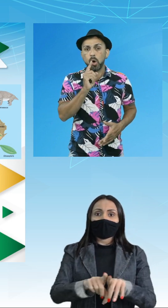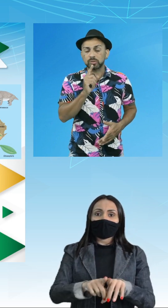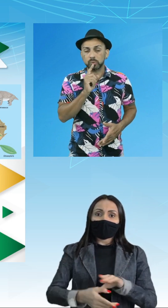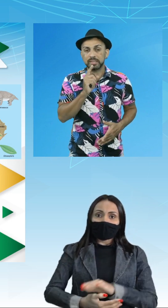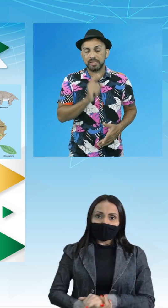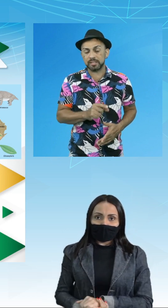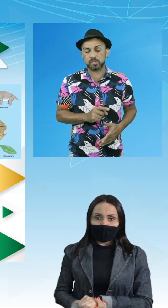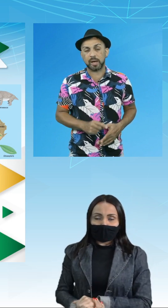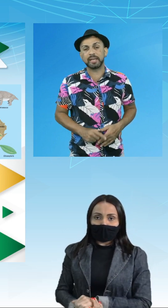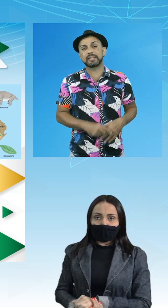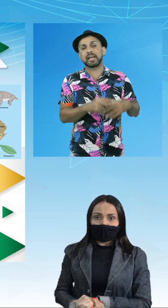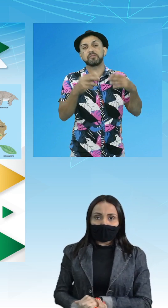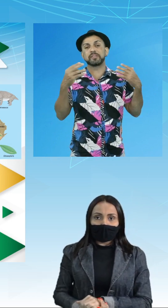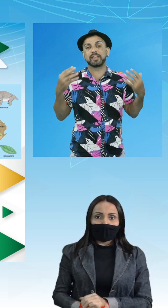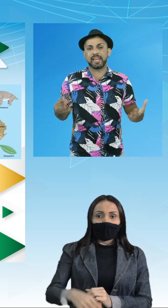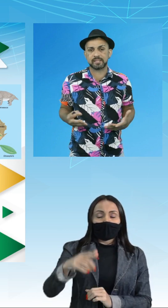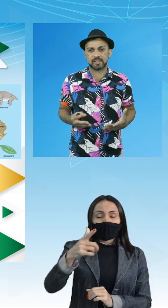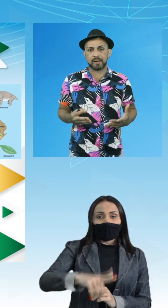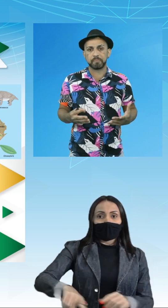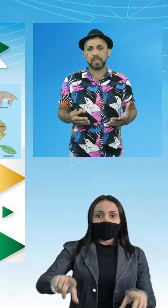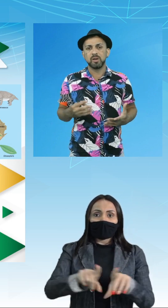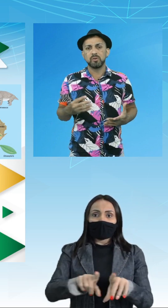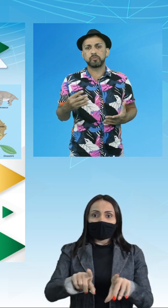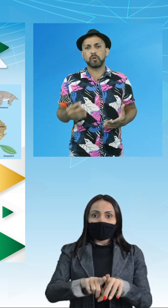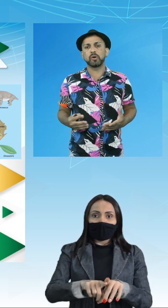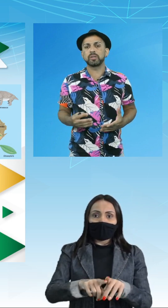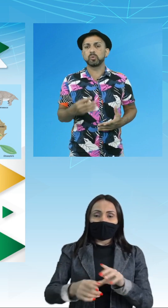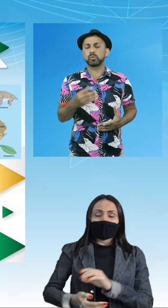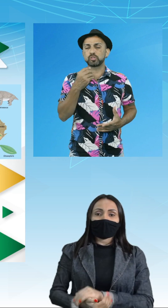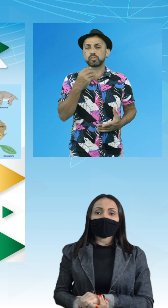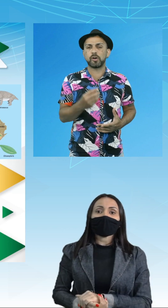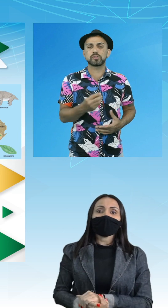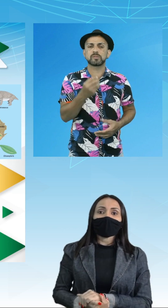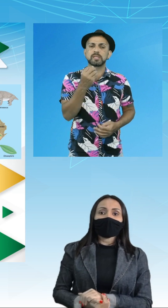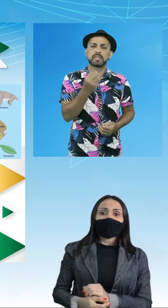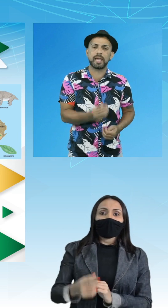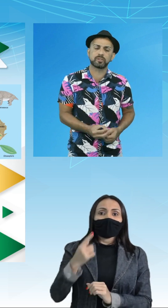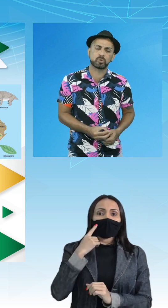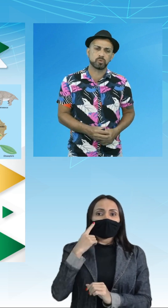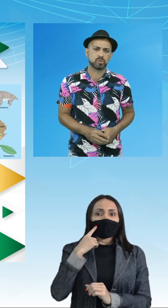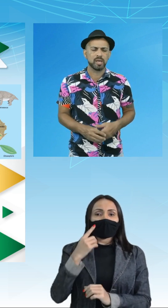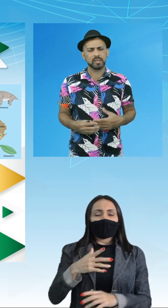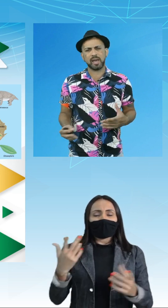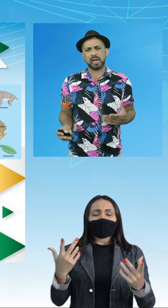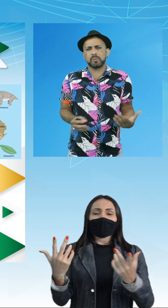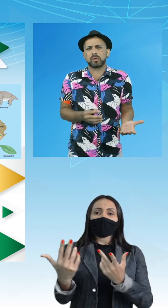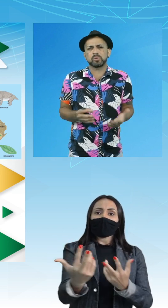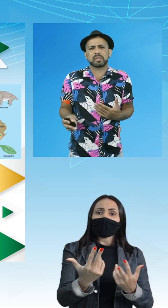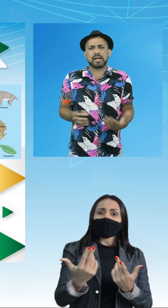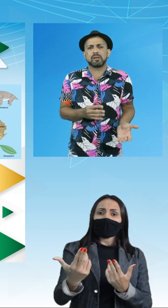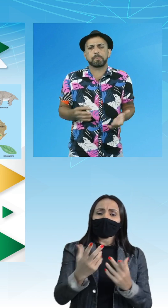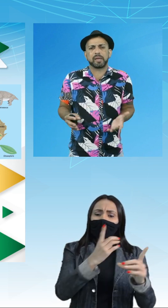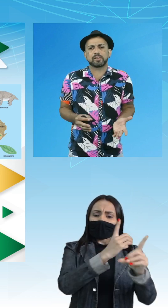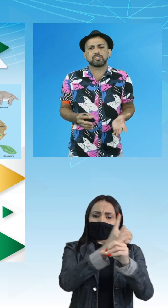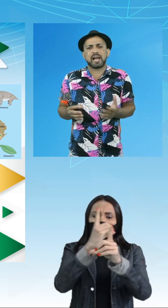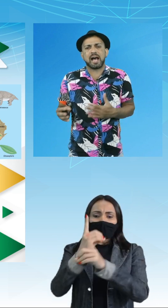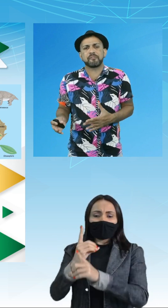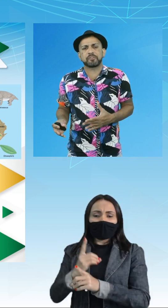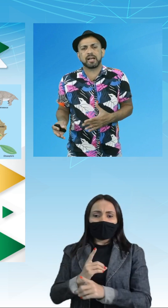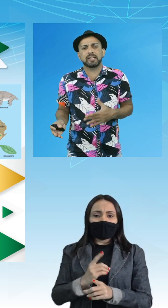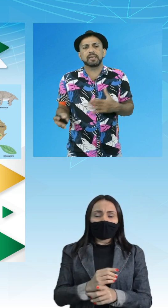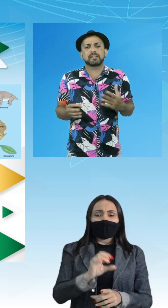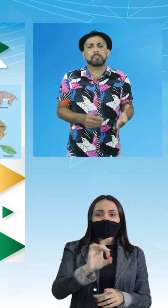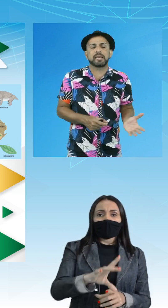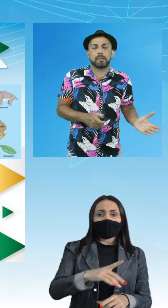Outro indício aí da evidência foi o dos fósseis idênticos, que eram encontrados apenas na